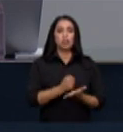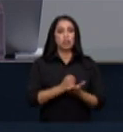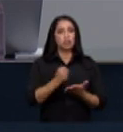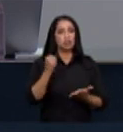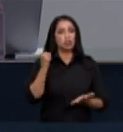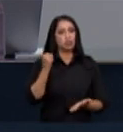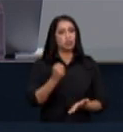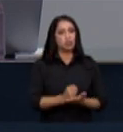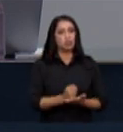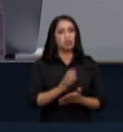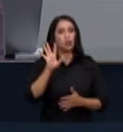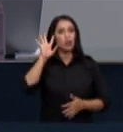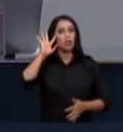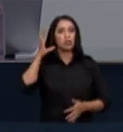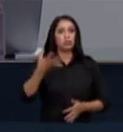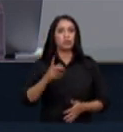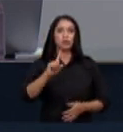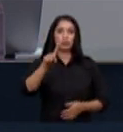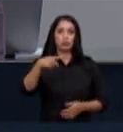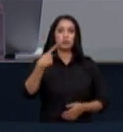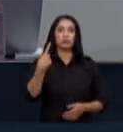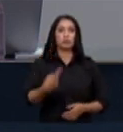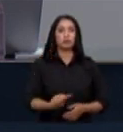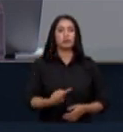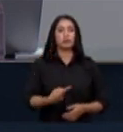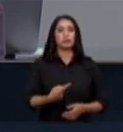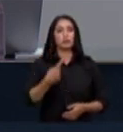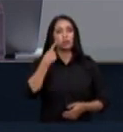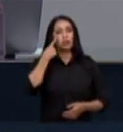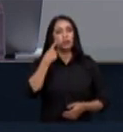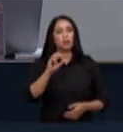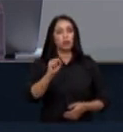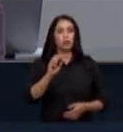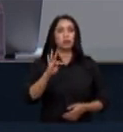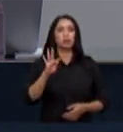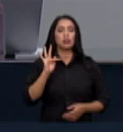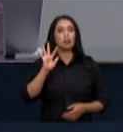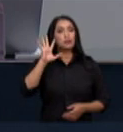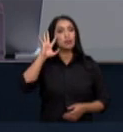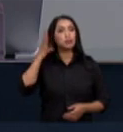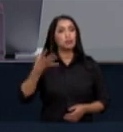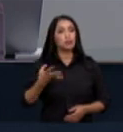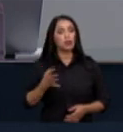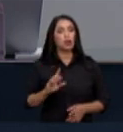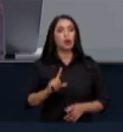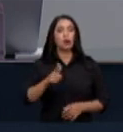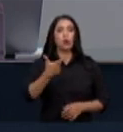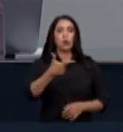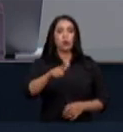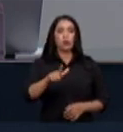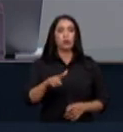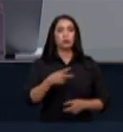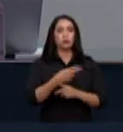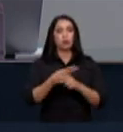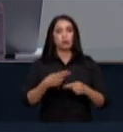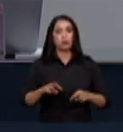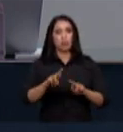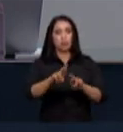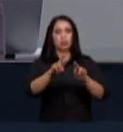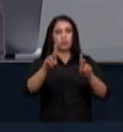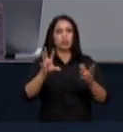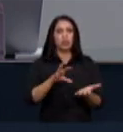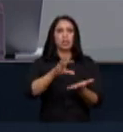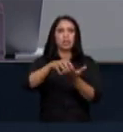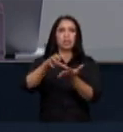sanadas o que será evidentemente levado em conta por esse tribunal outro fato objetivo é que diferentes